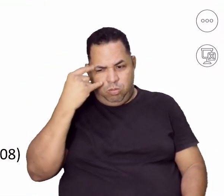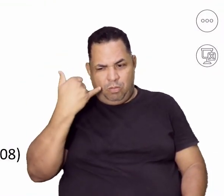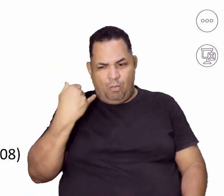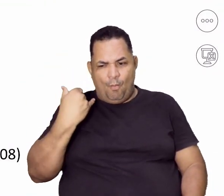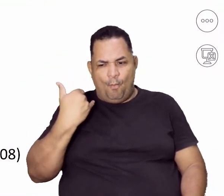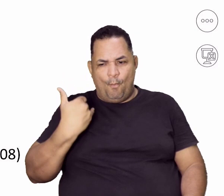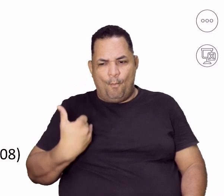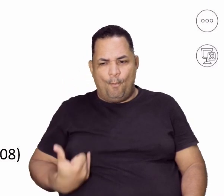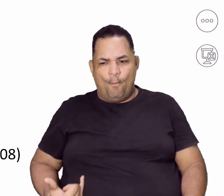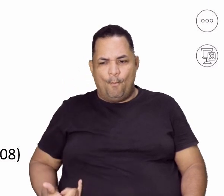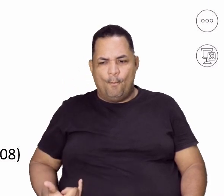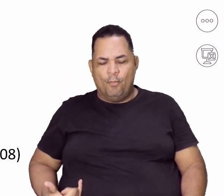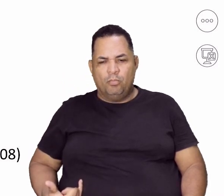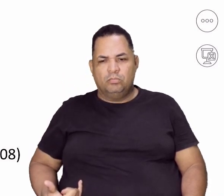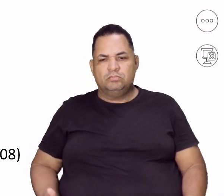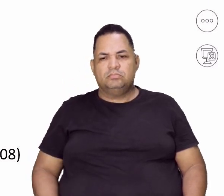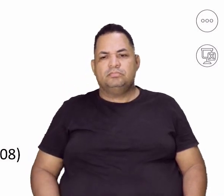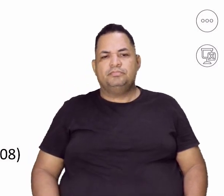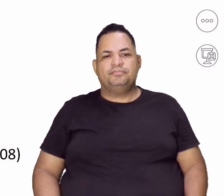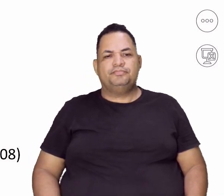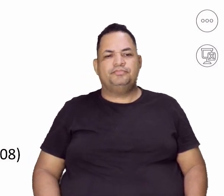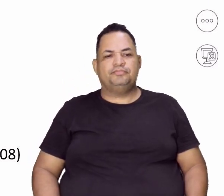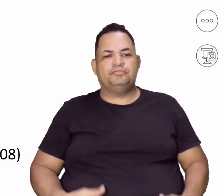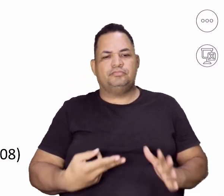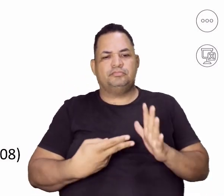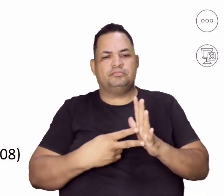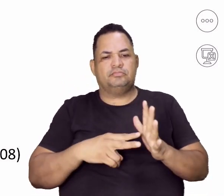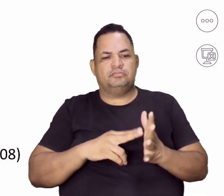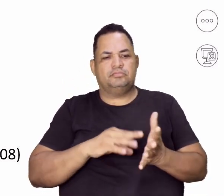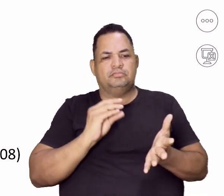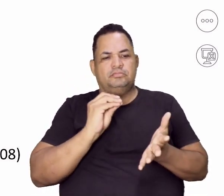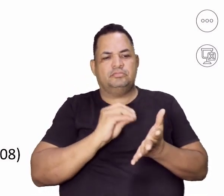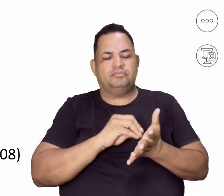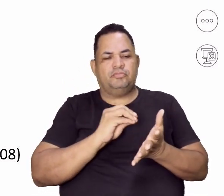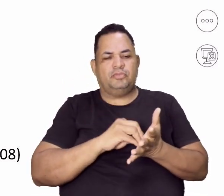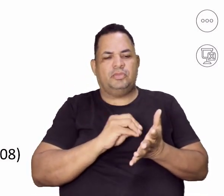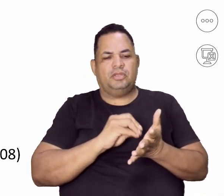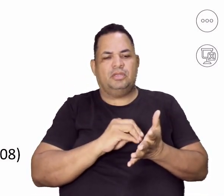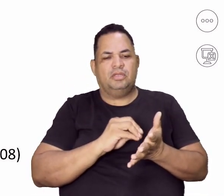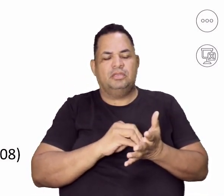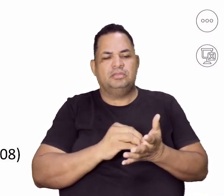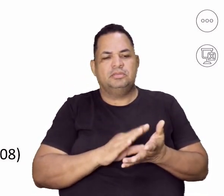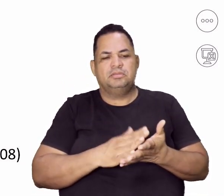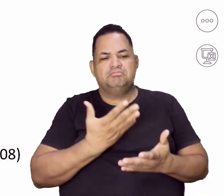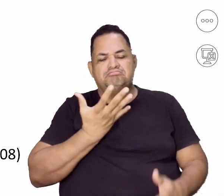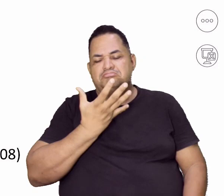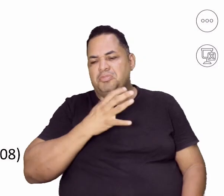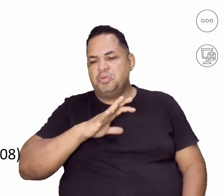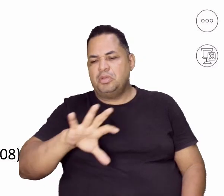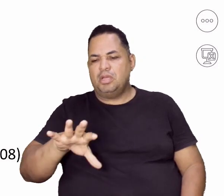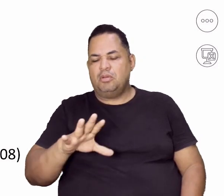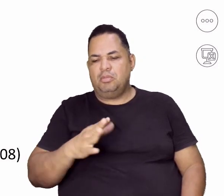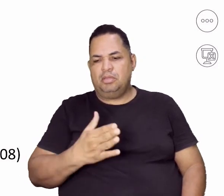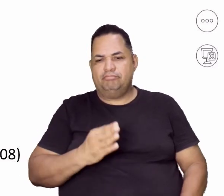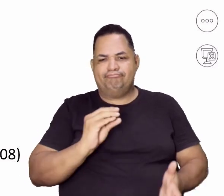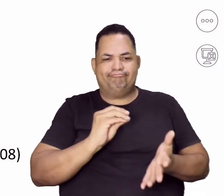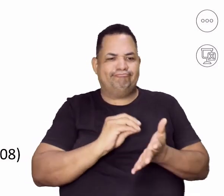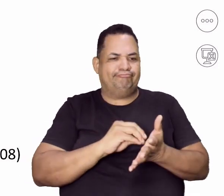de origem grega que vem aí significar ausência de apetite ou recusa alimentar.